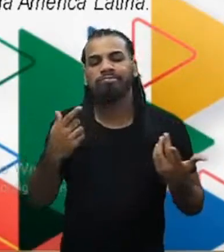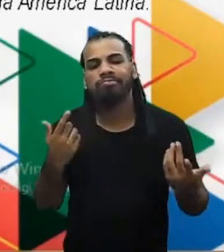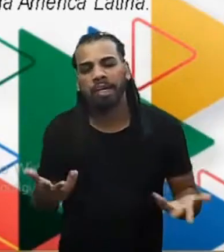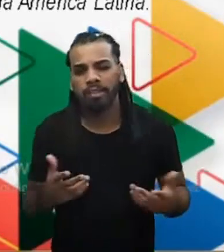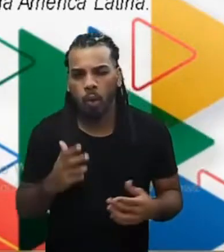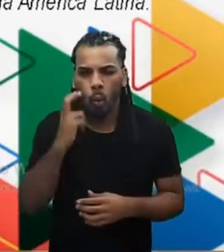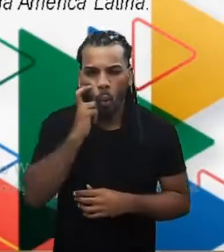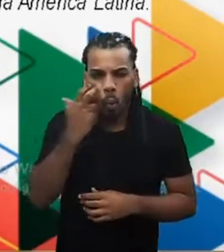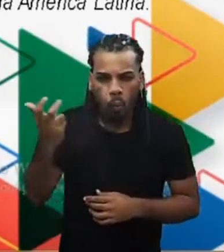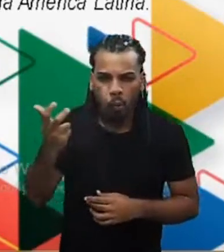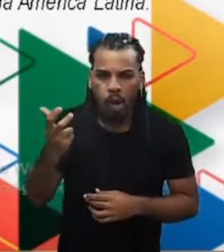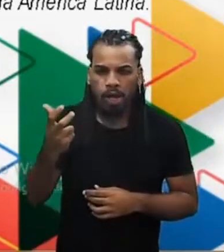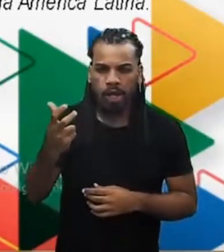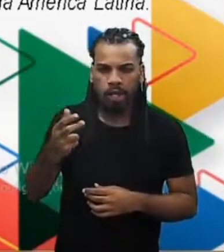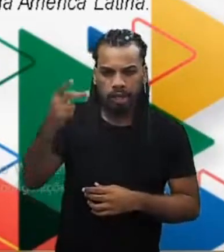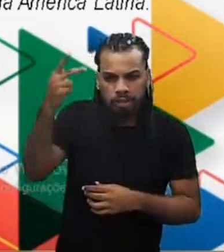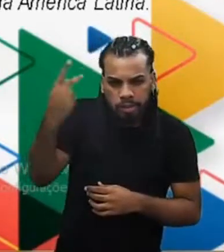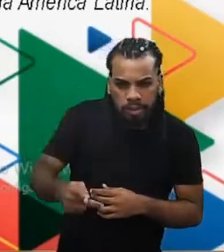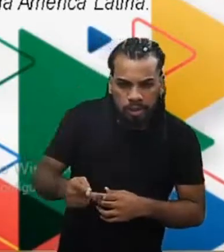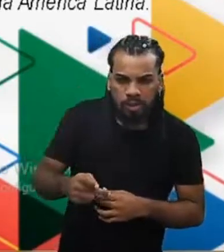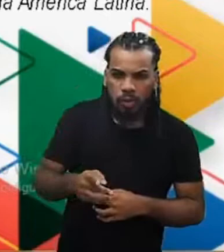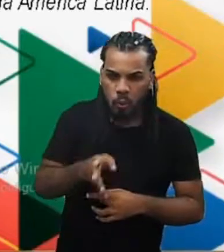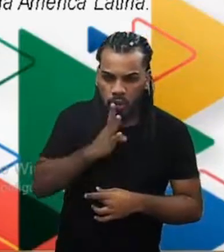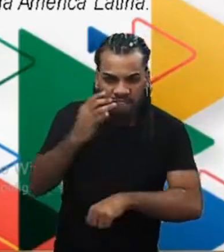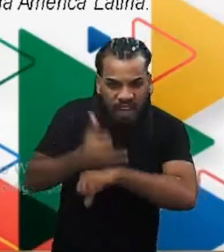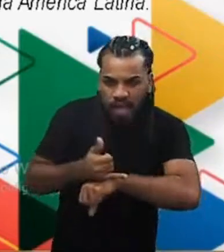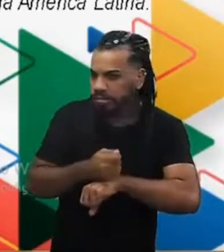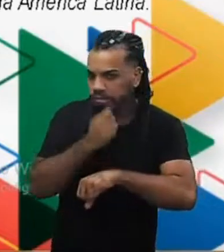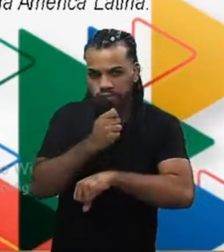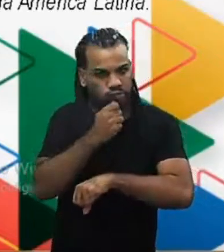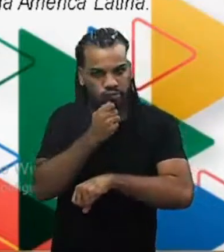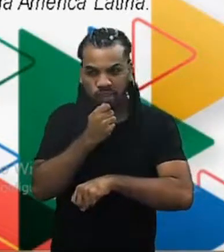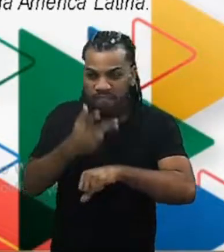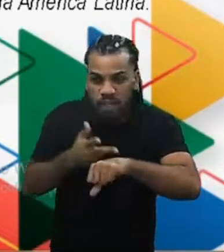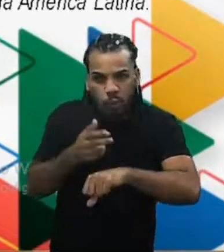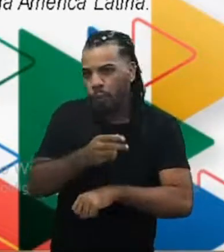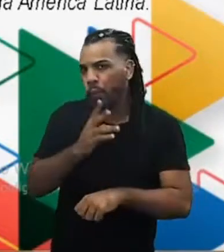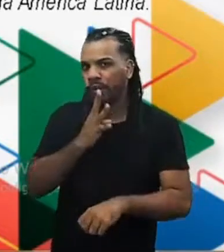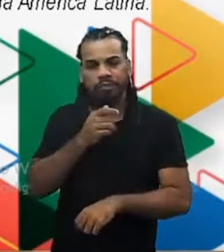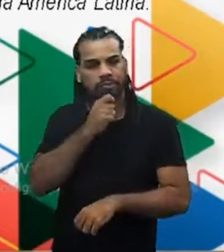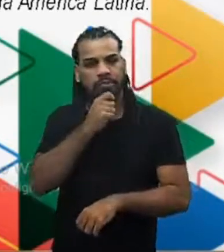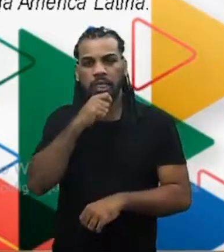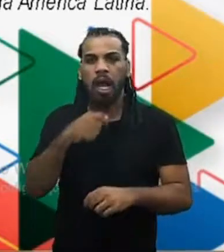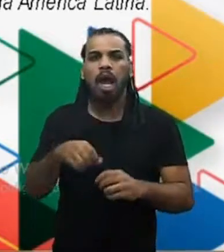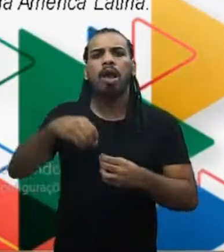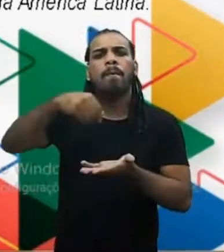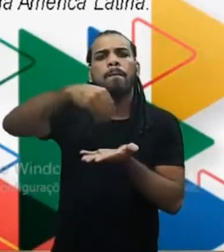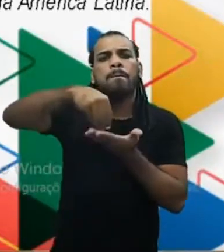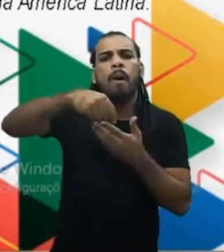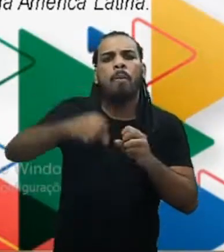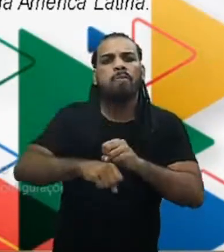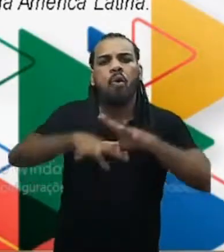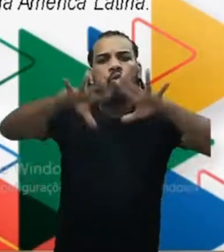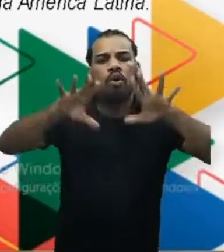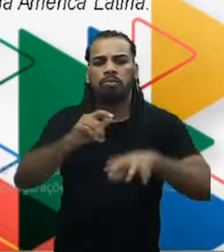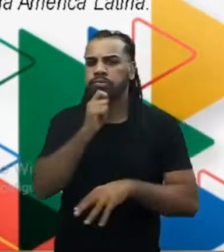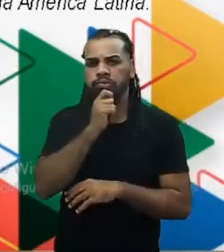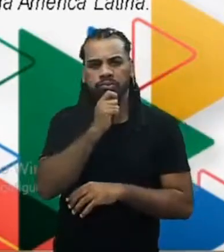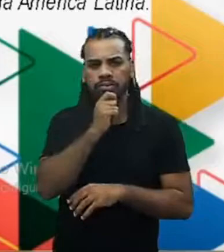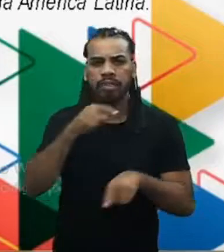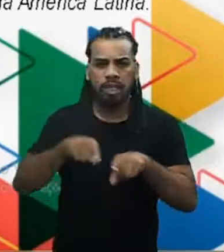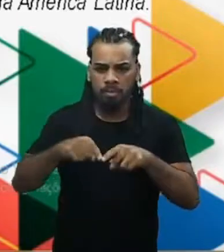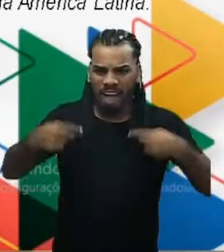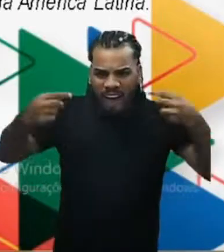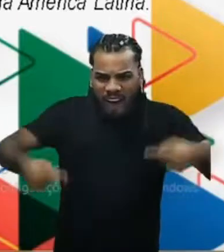culturas nativas conhecia o ferro, nem o vidro e a pólvora, nem empregava a